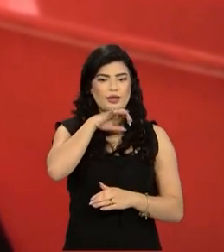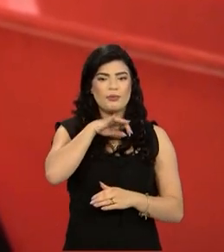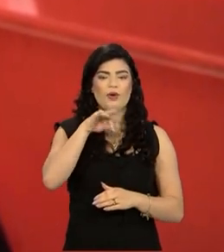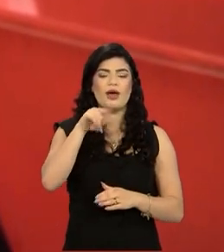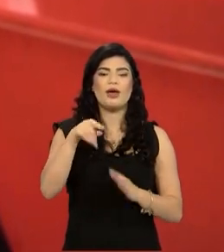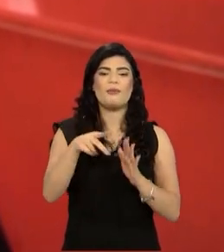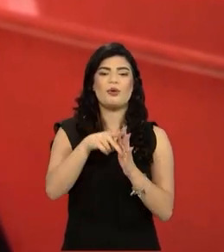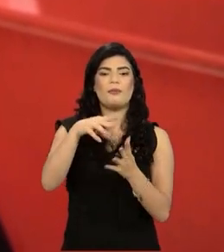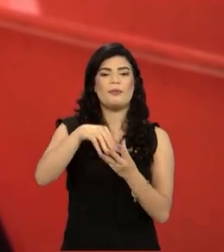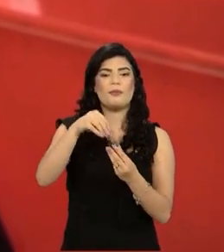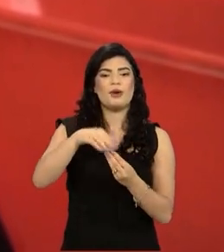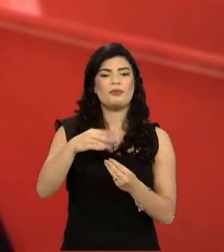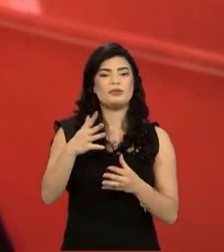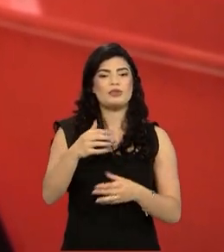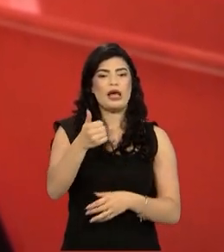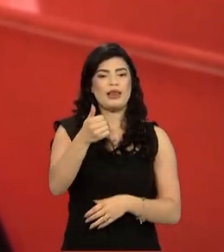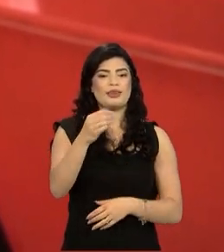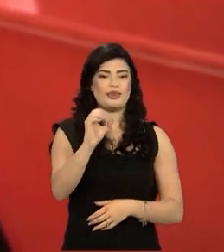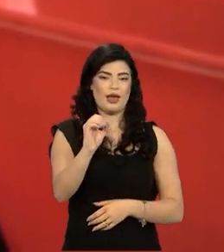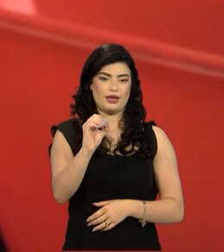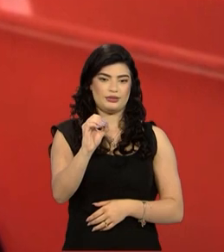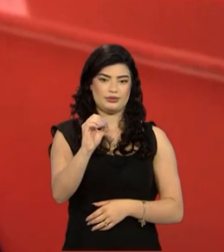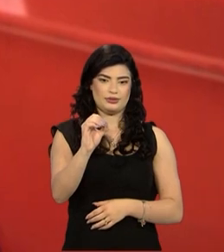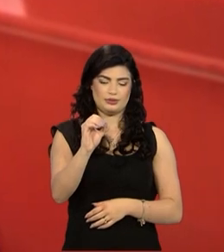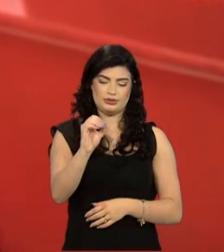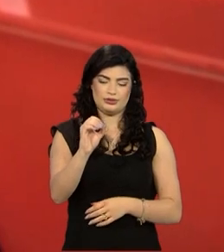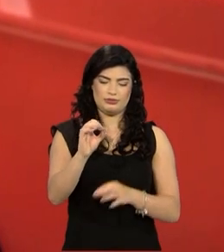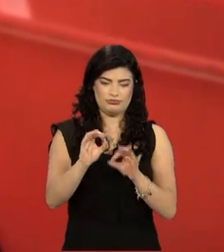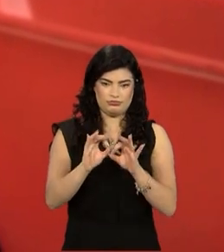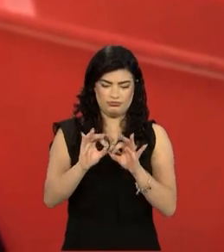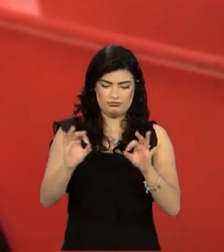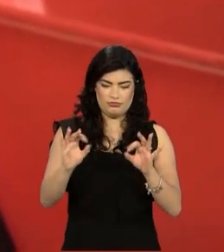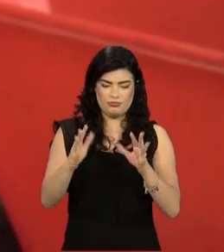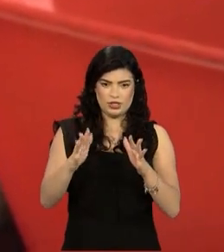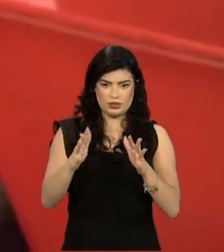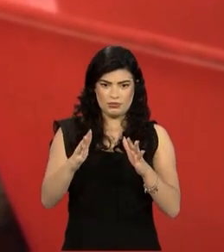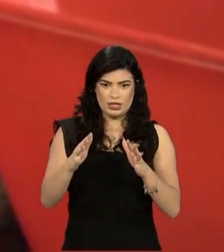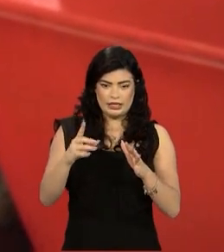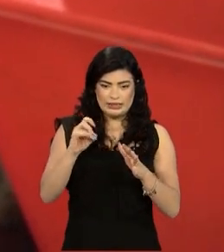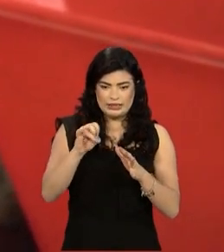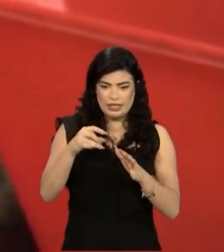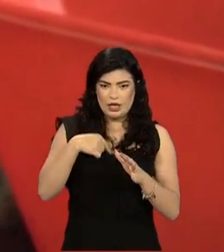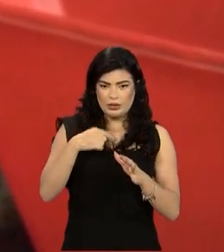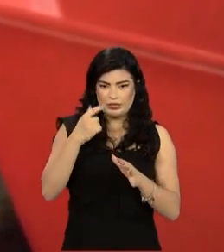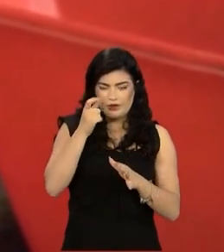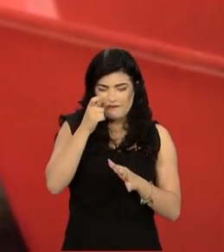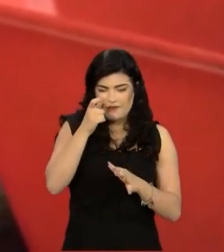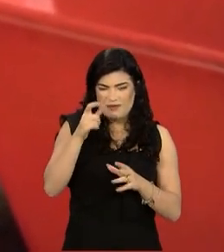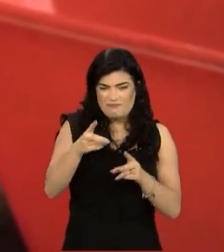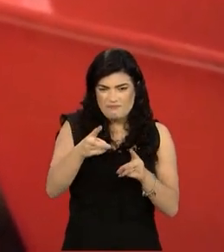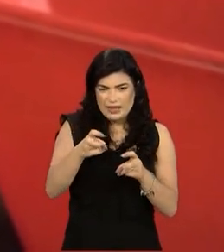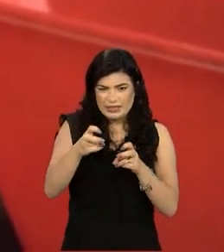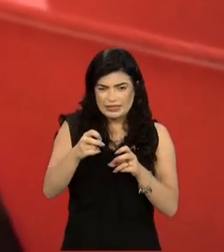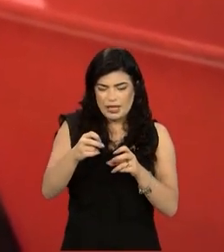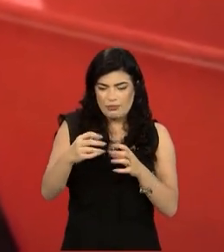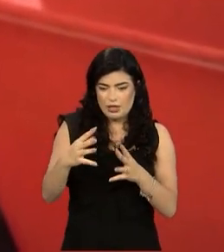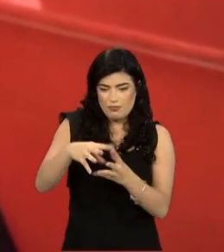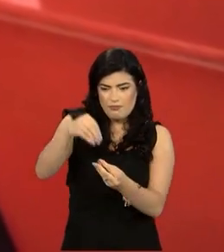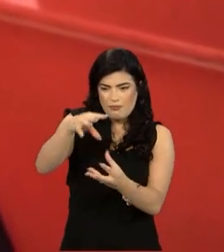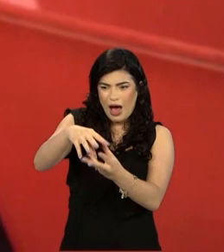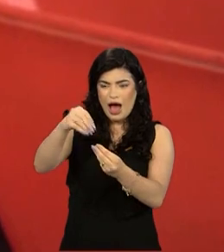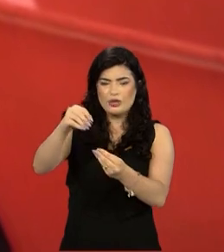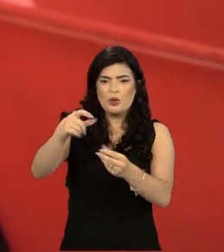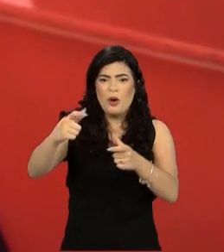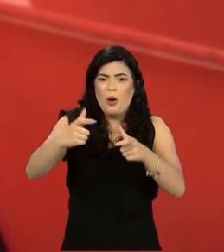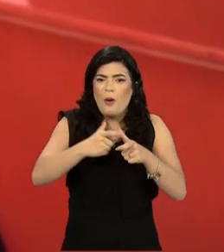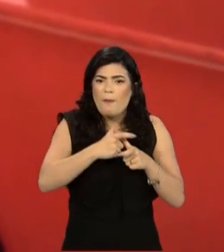o pasto atinge 10 centímetros. Quando a gente percebe que o nosso pasto chegou perto dos 10 centímetros e nós não temos outro